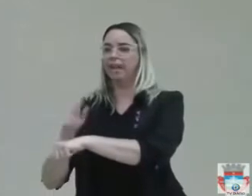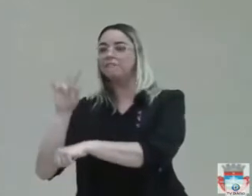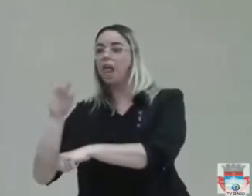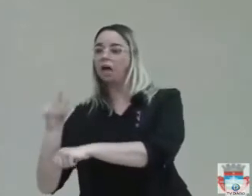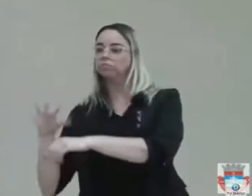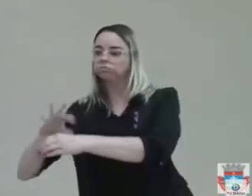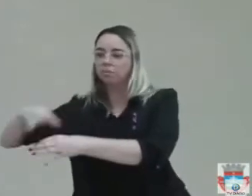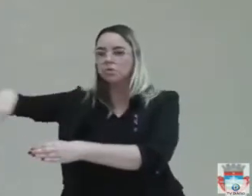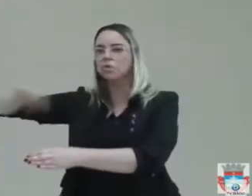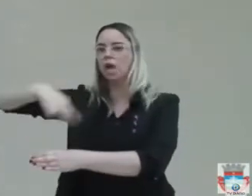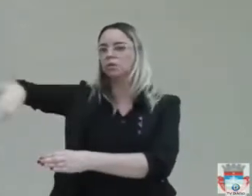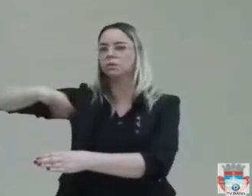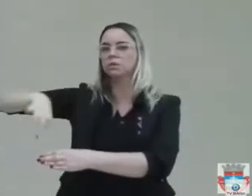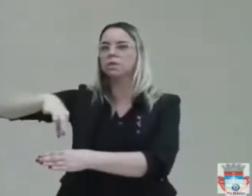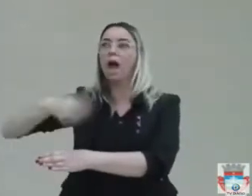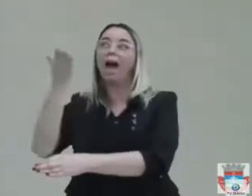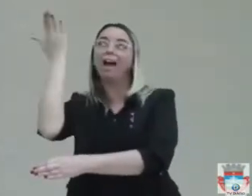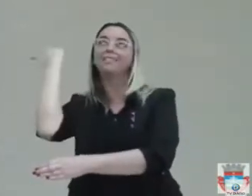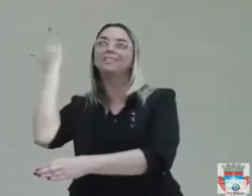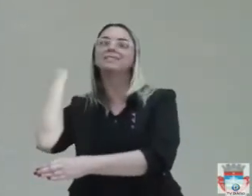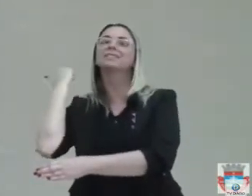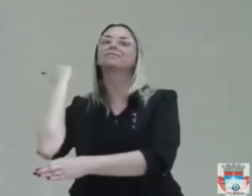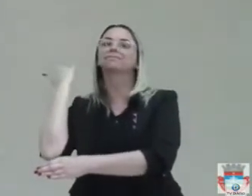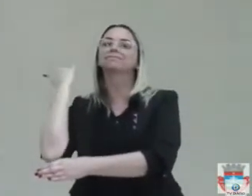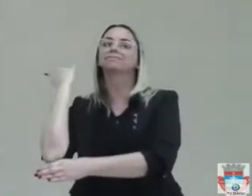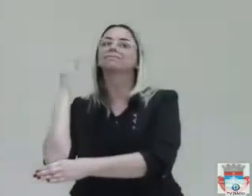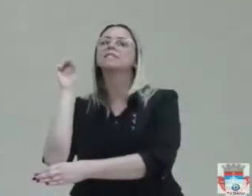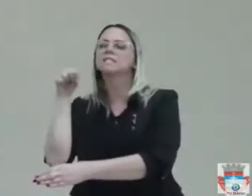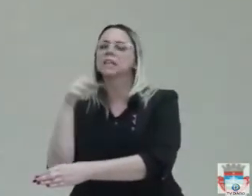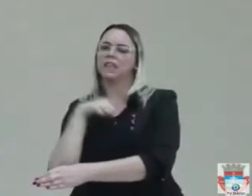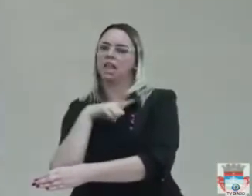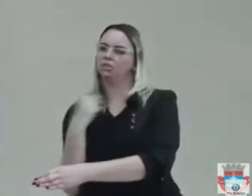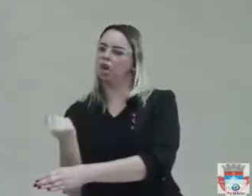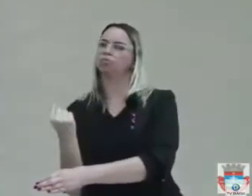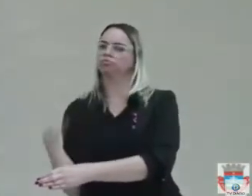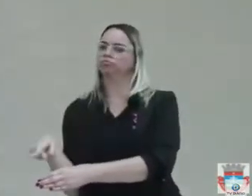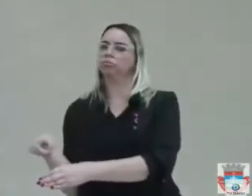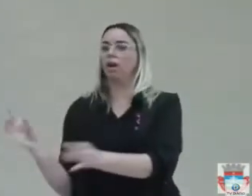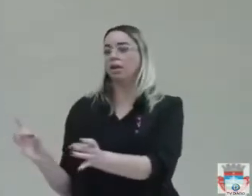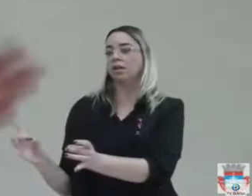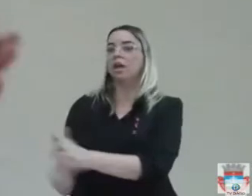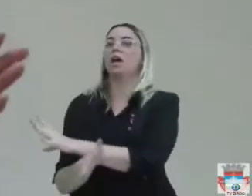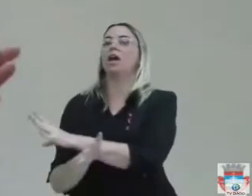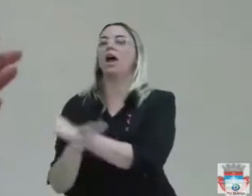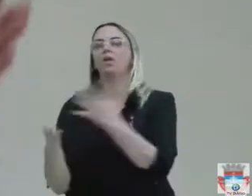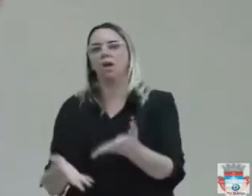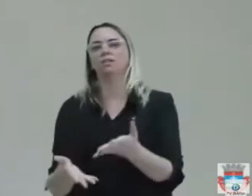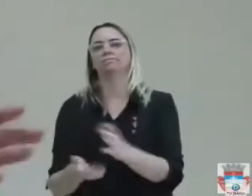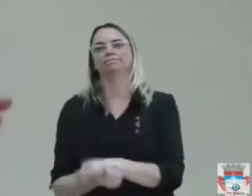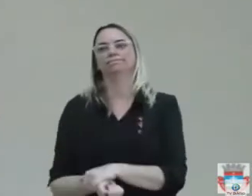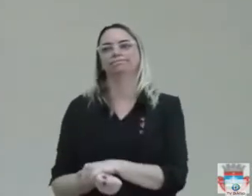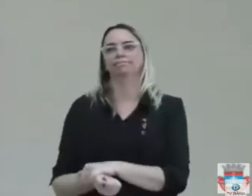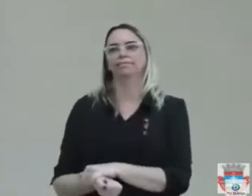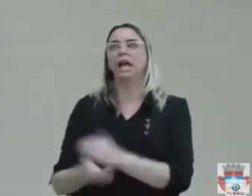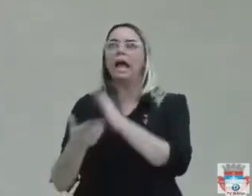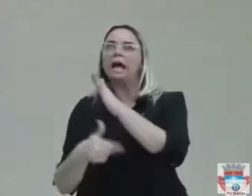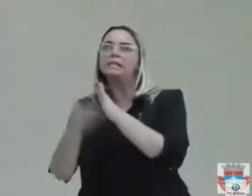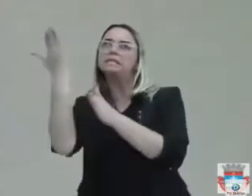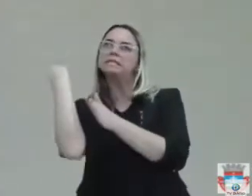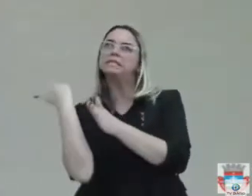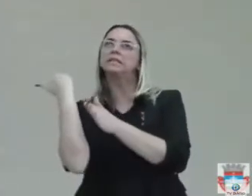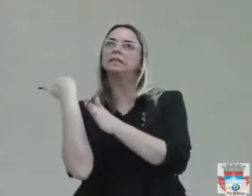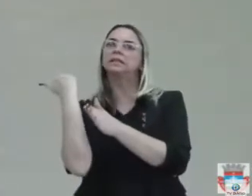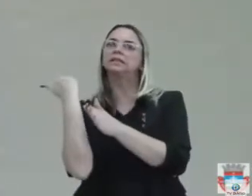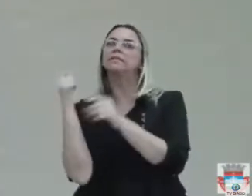é um recurso que ficou pela gestão anterior, que está sendo concluído agora. Foi feito duas partes, está fazendo outra agora.